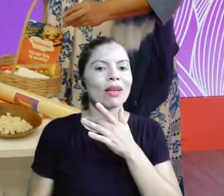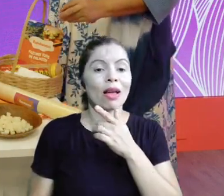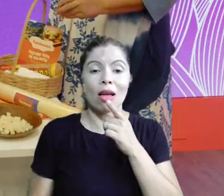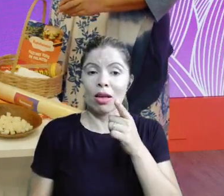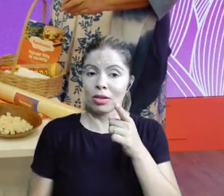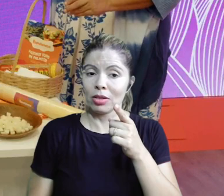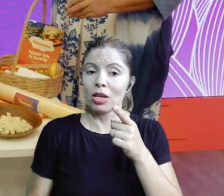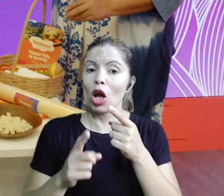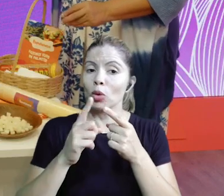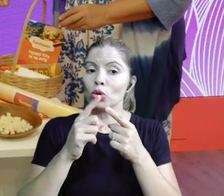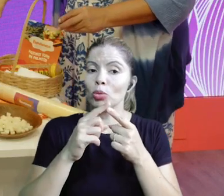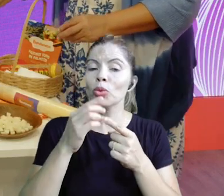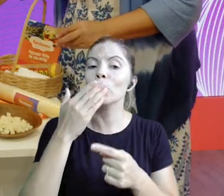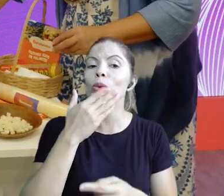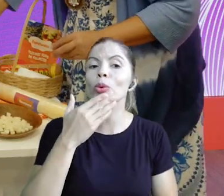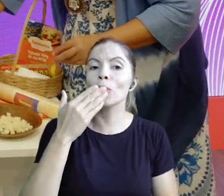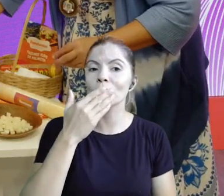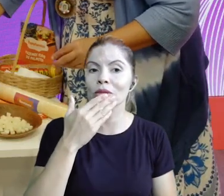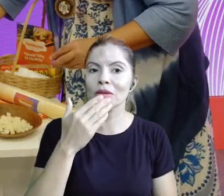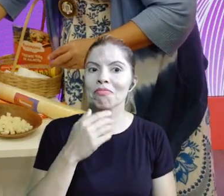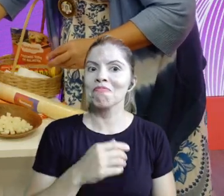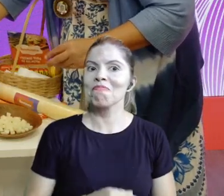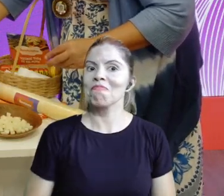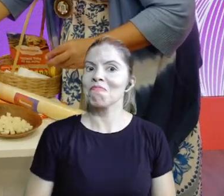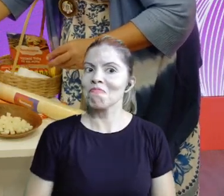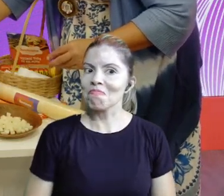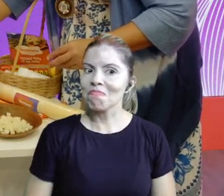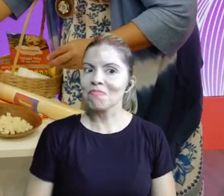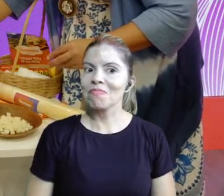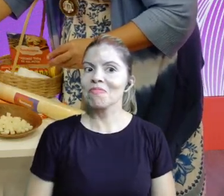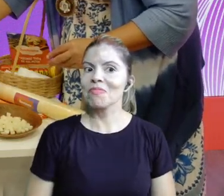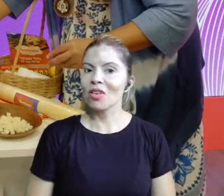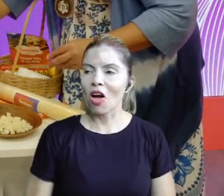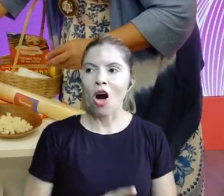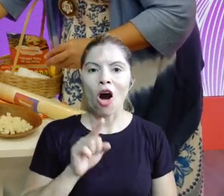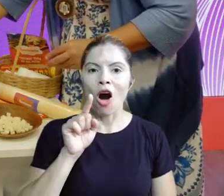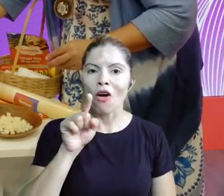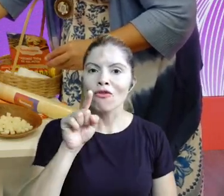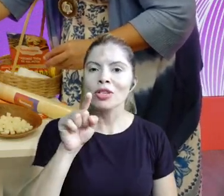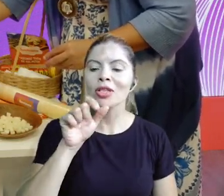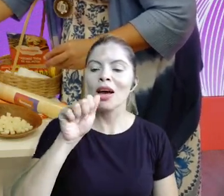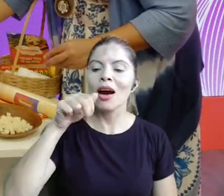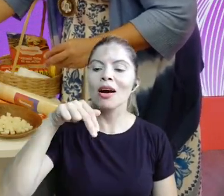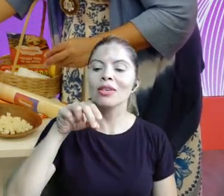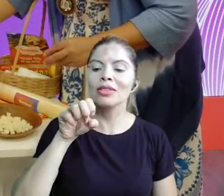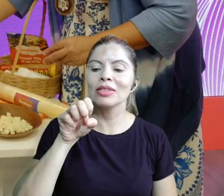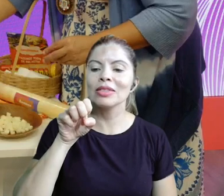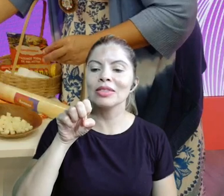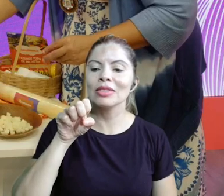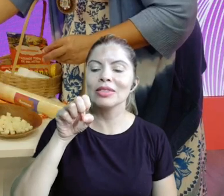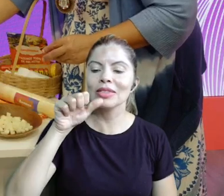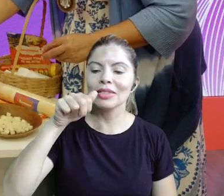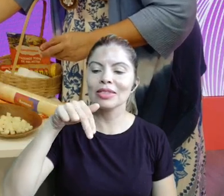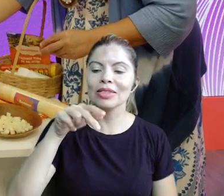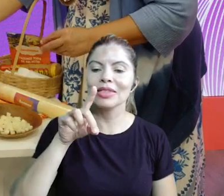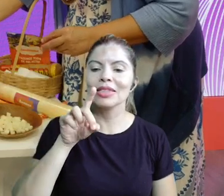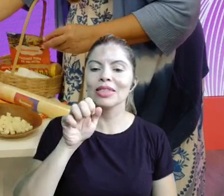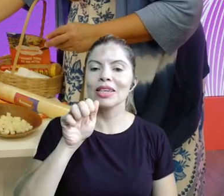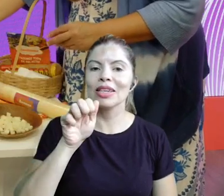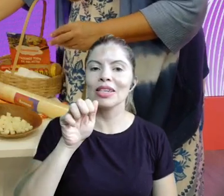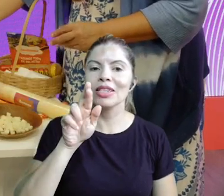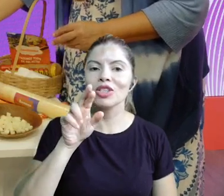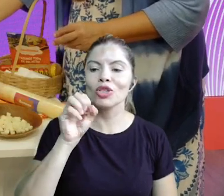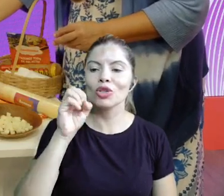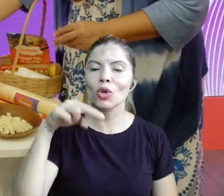Esse é um tipo de palmito doce Anderson hoje você vai sair daqui Gente, delicioso Anderson tá no backstage